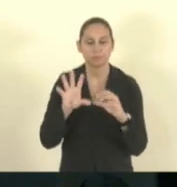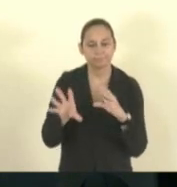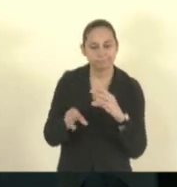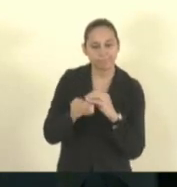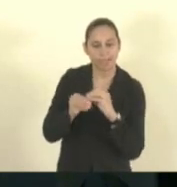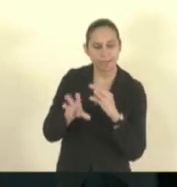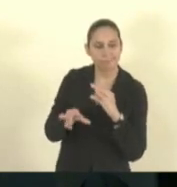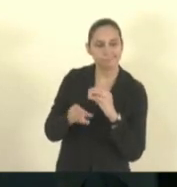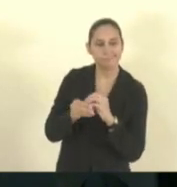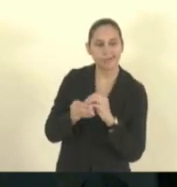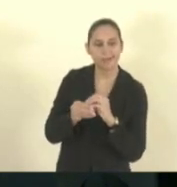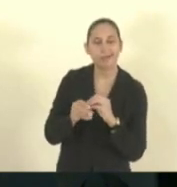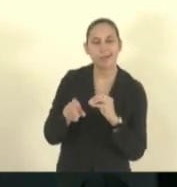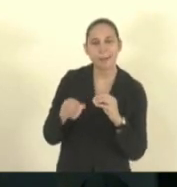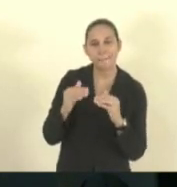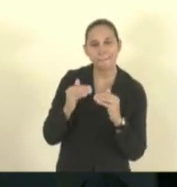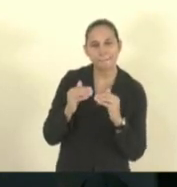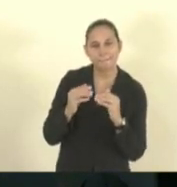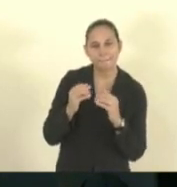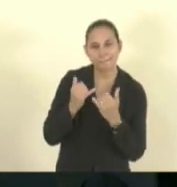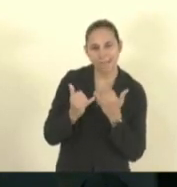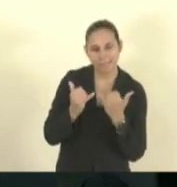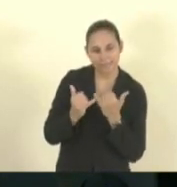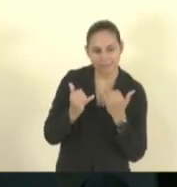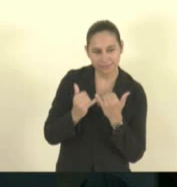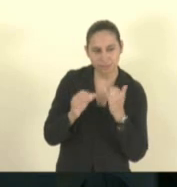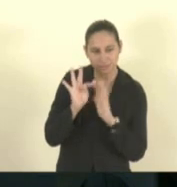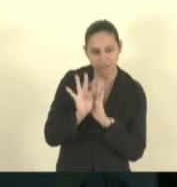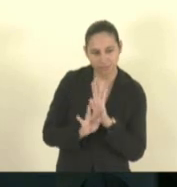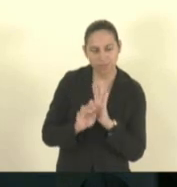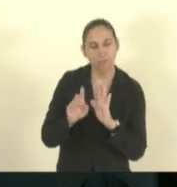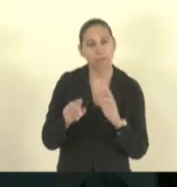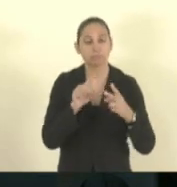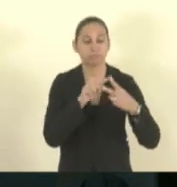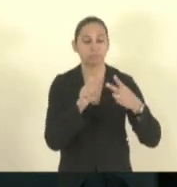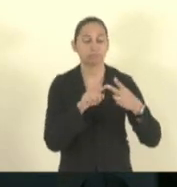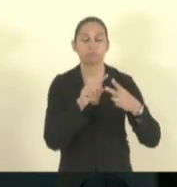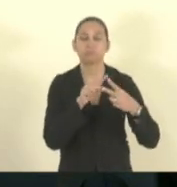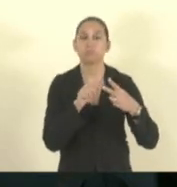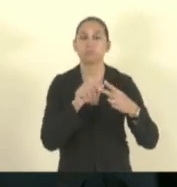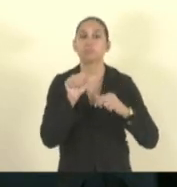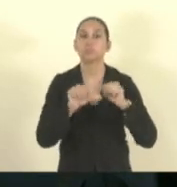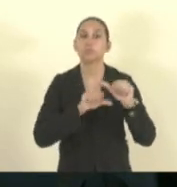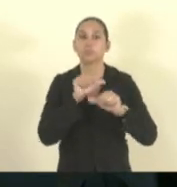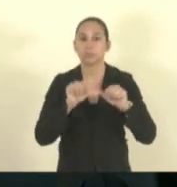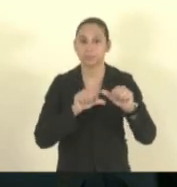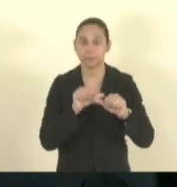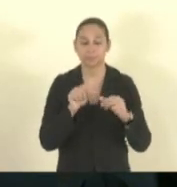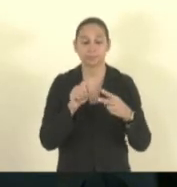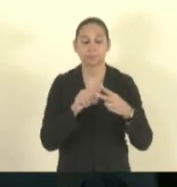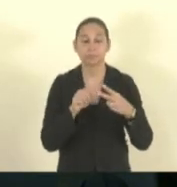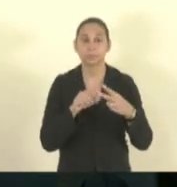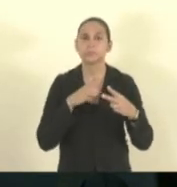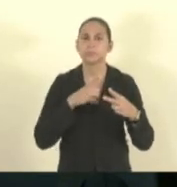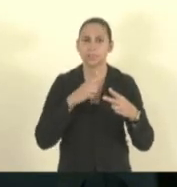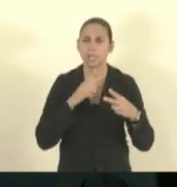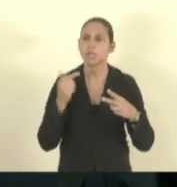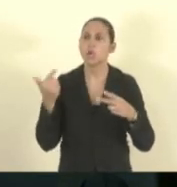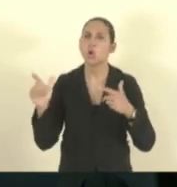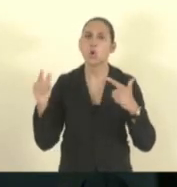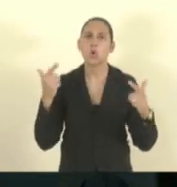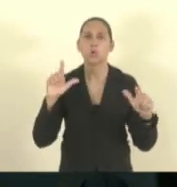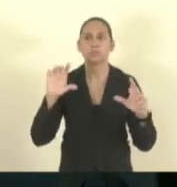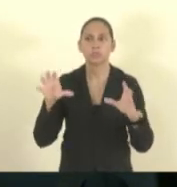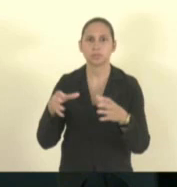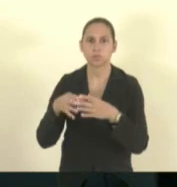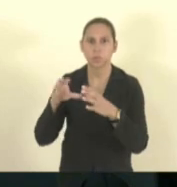era uma redação muito similar. Ok? Então, são essas duas alterações. Como ela vai passar ainda em outras comissões, do ponto